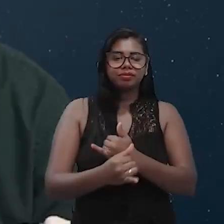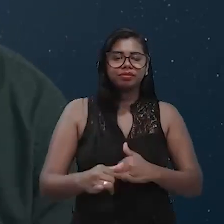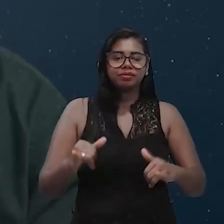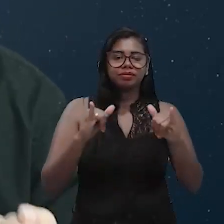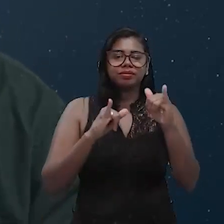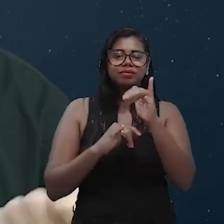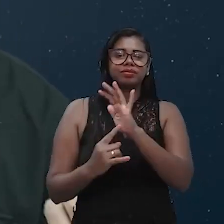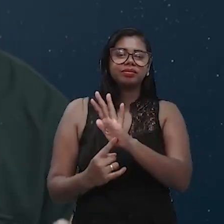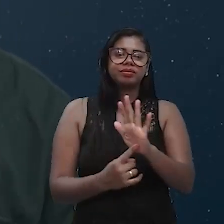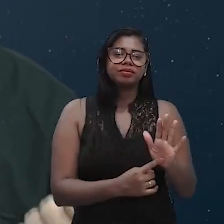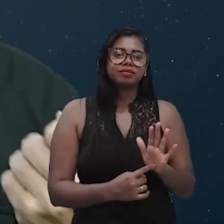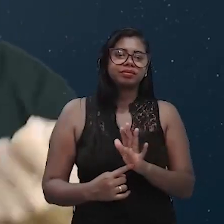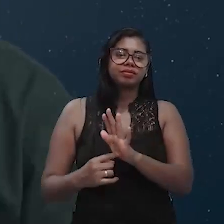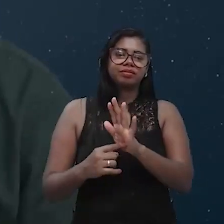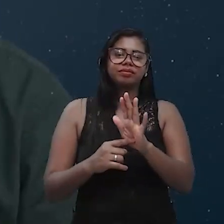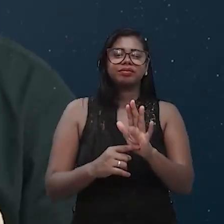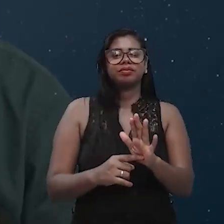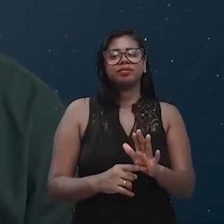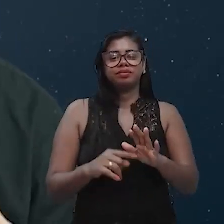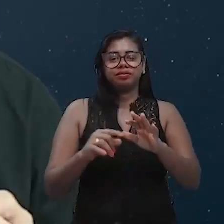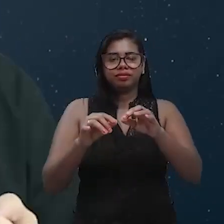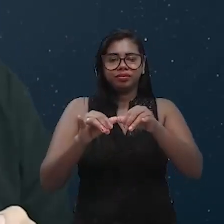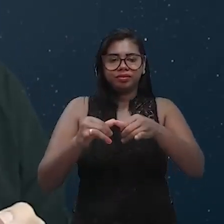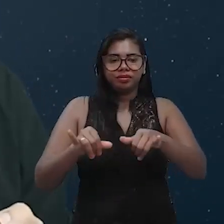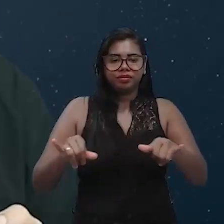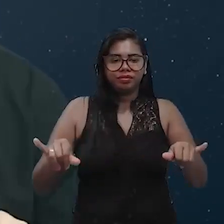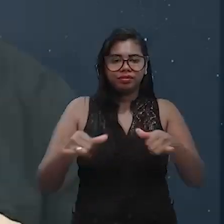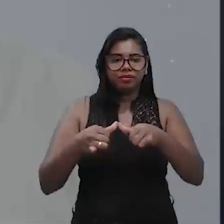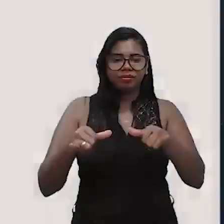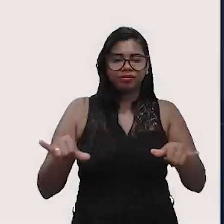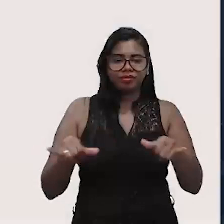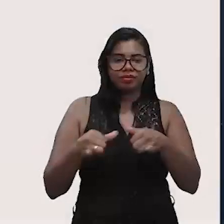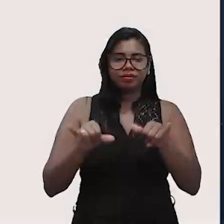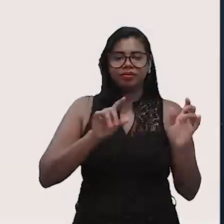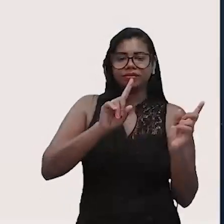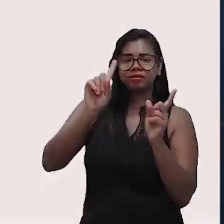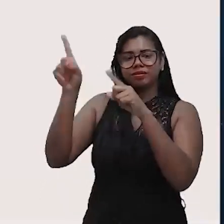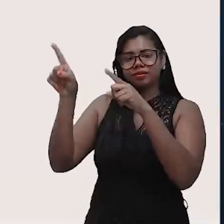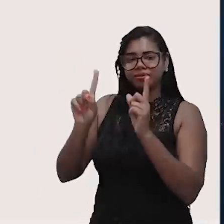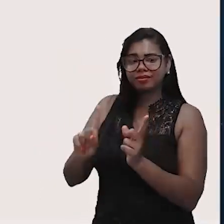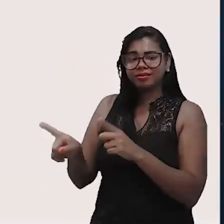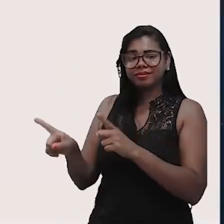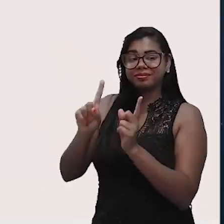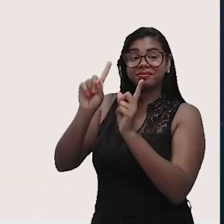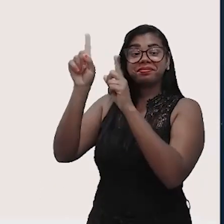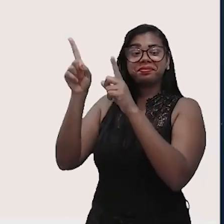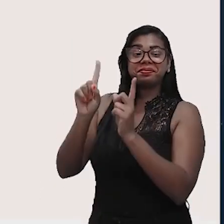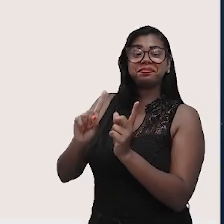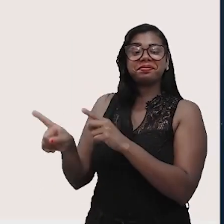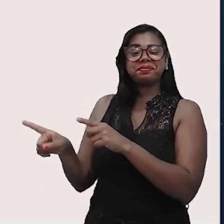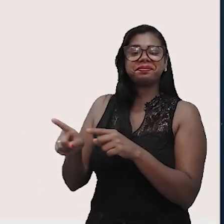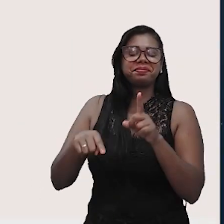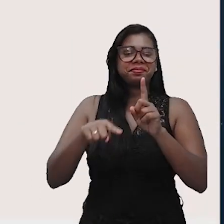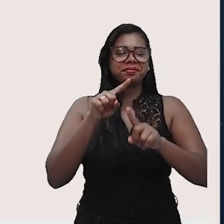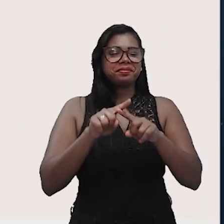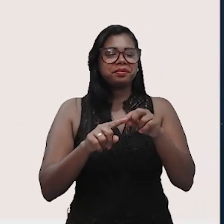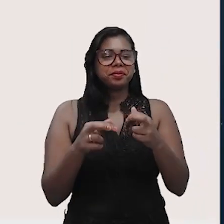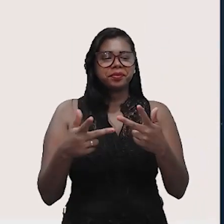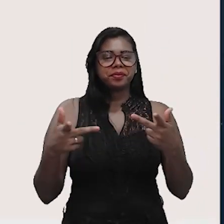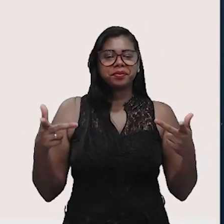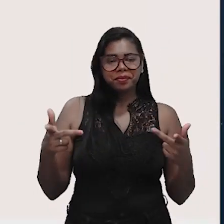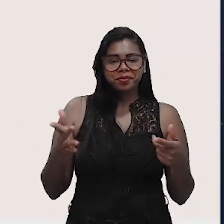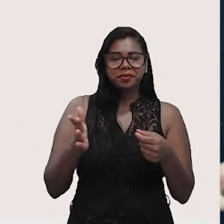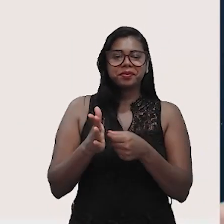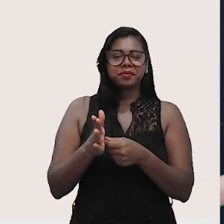a chamar de corrente elétrica. Robertão, joga na tela aí, Robertão. Então, esses materiais condutores elétricos